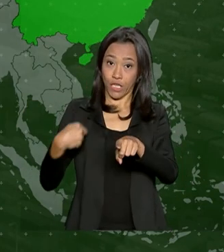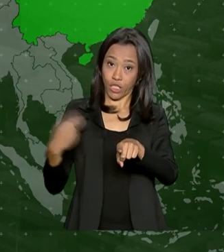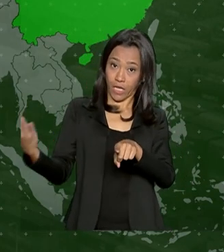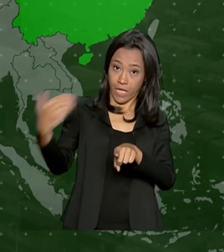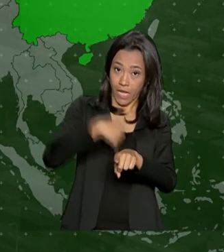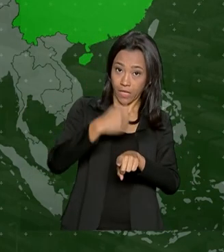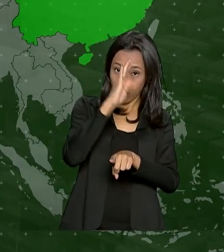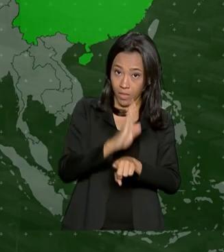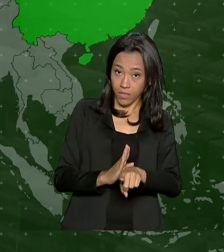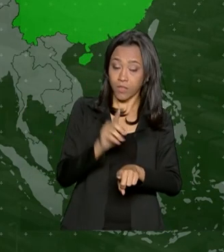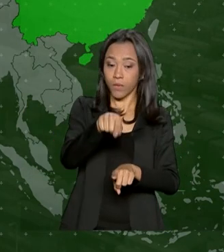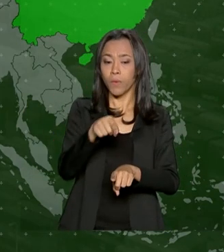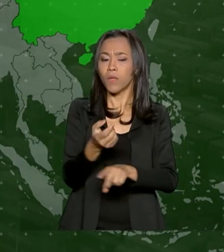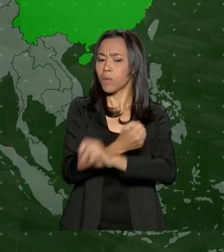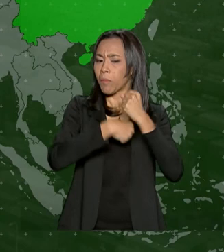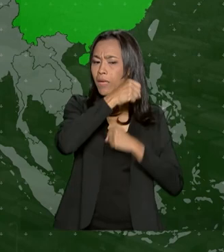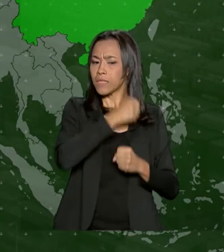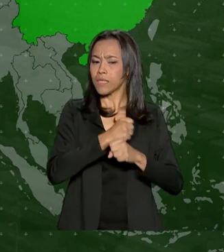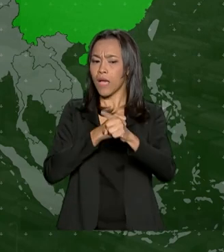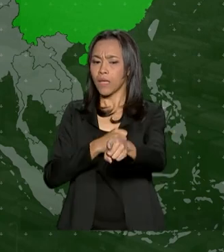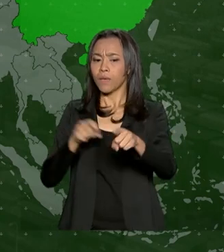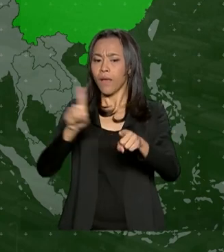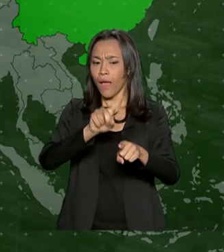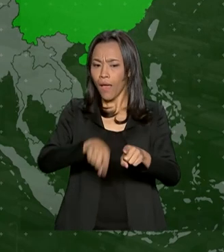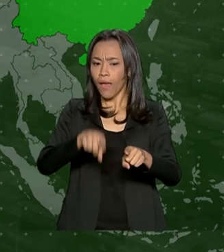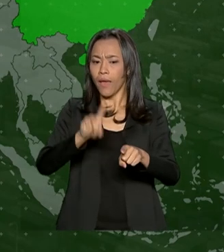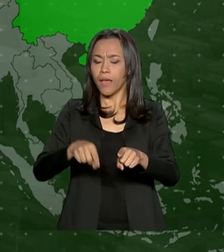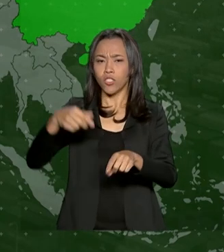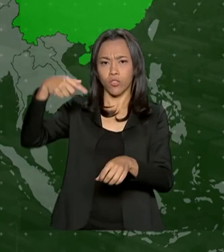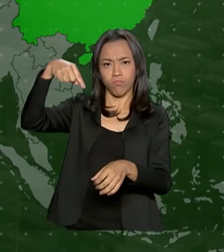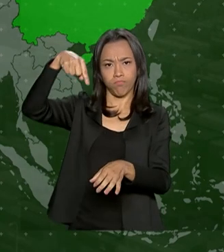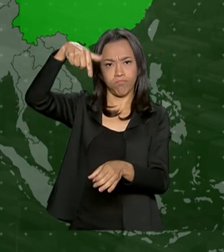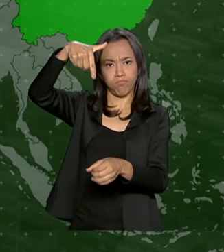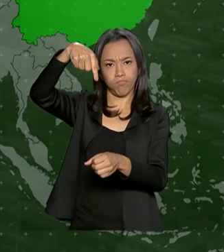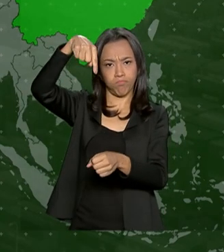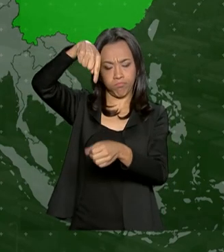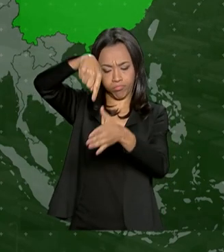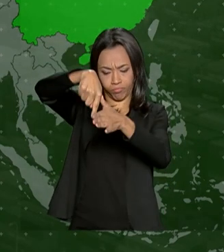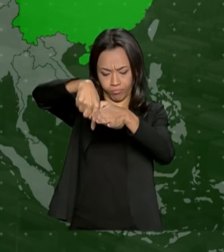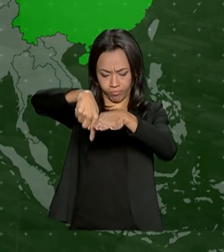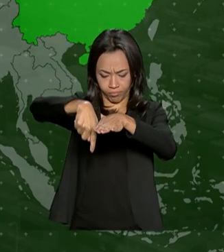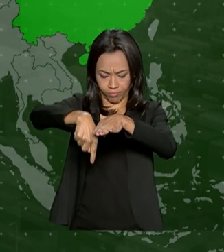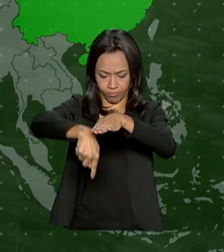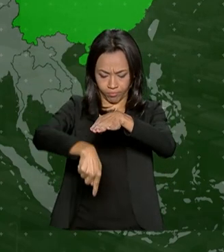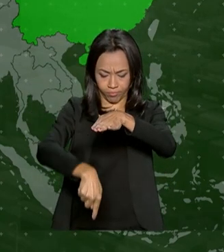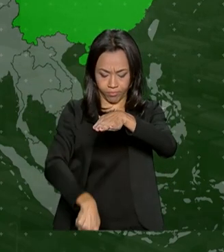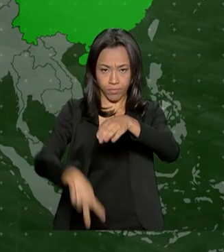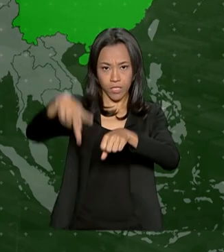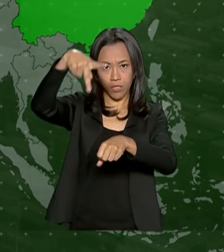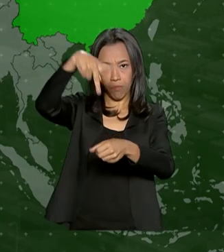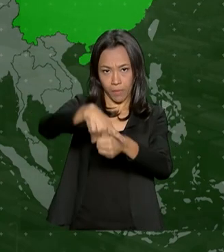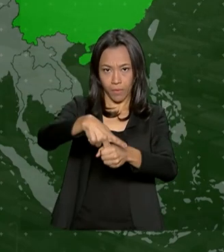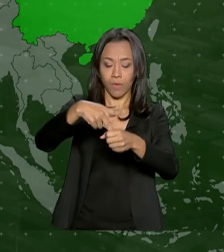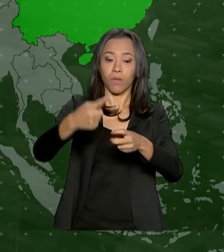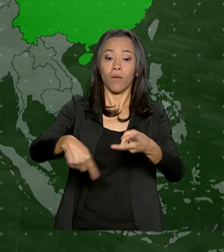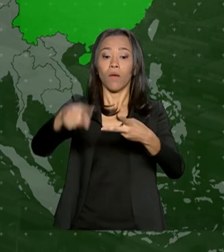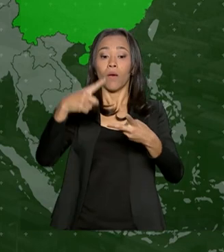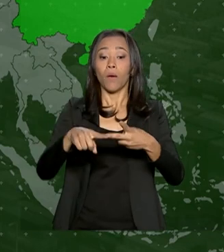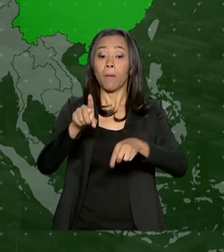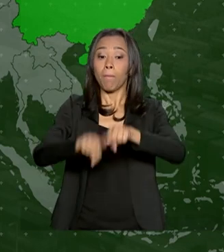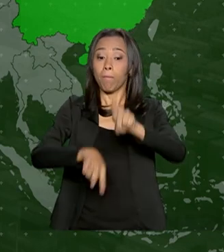ano passado, os destaques são plataformas de perfuração ou de exploração, dragas, produtos